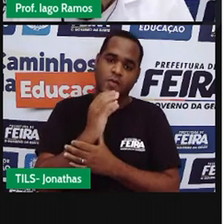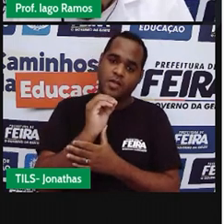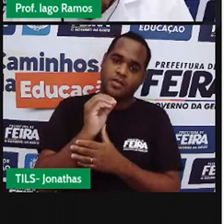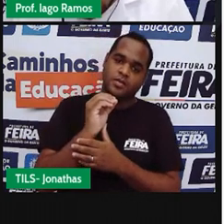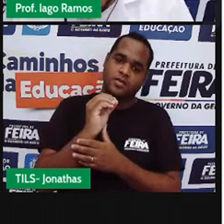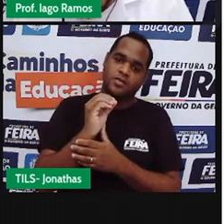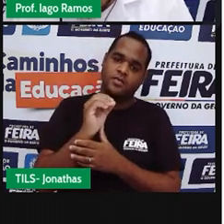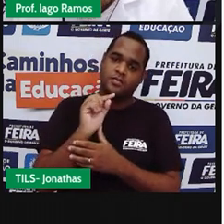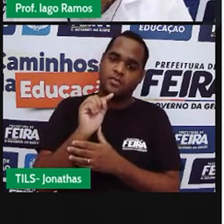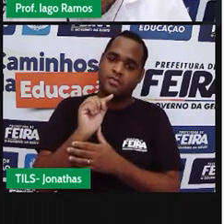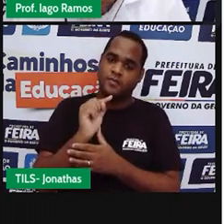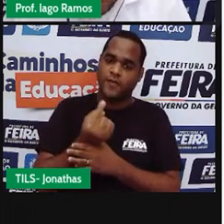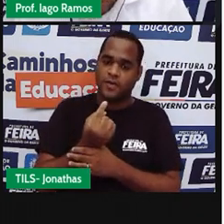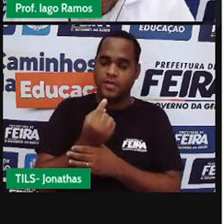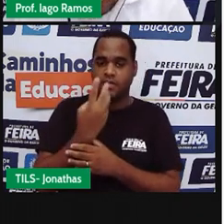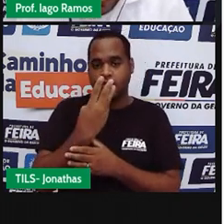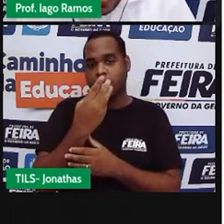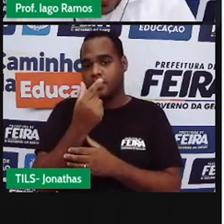36 graus.